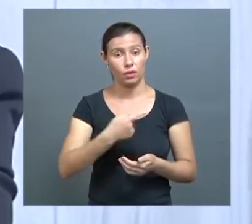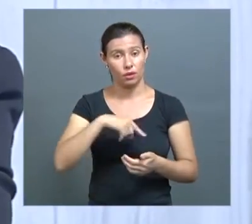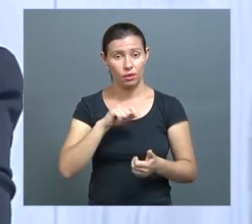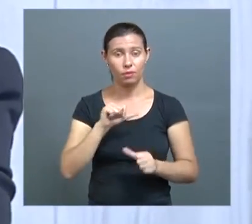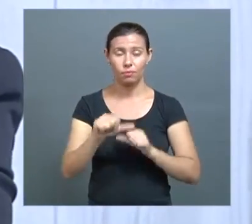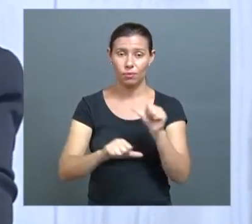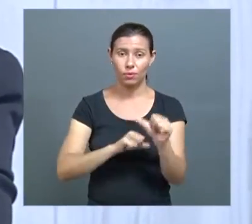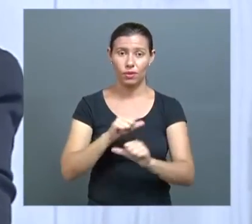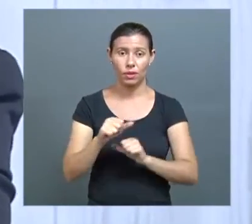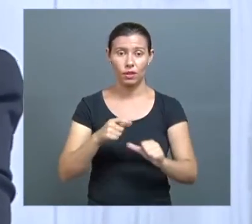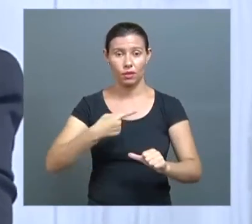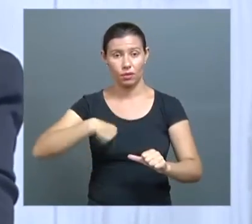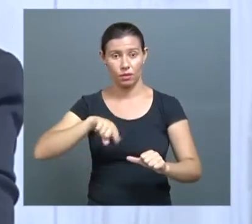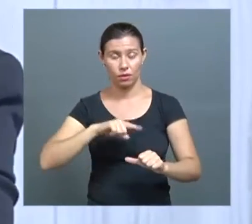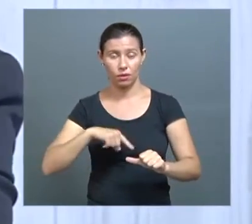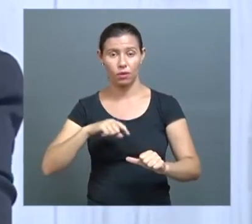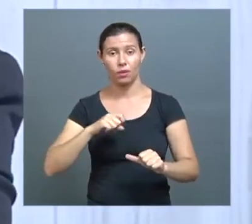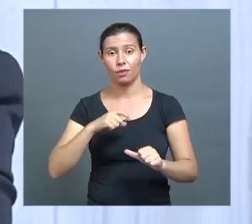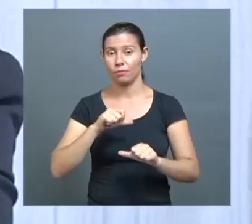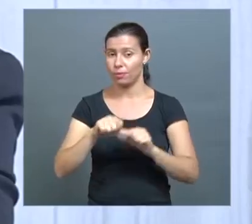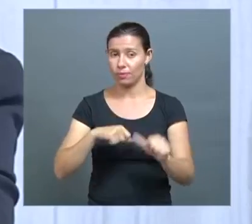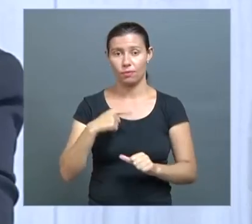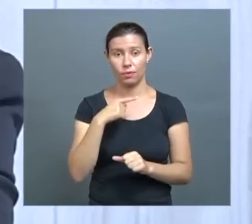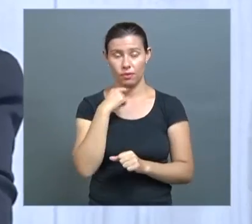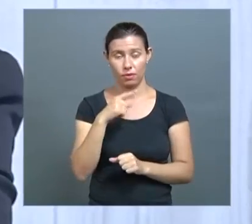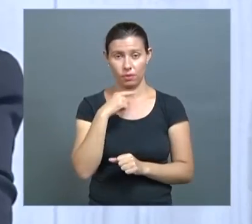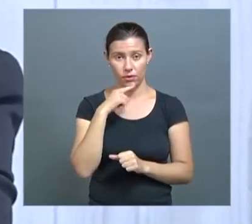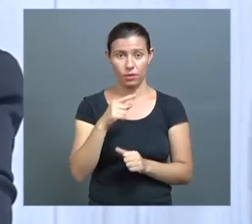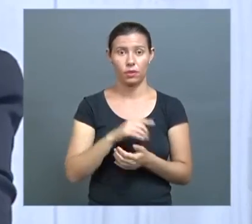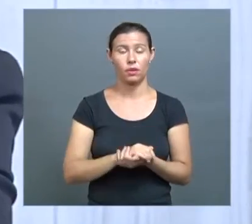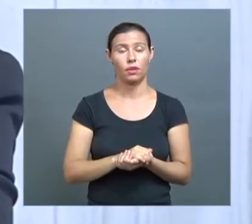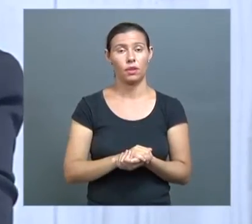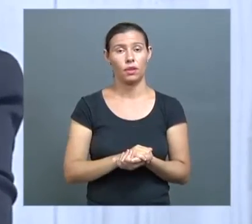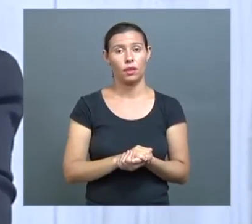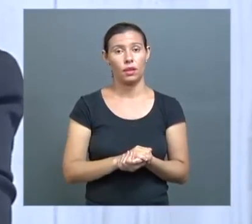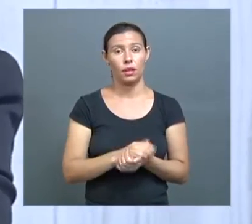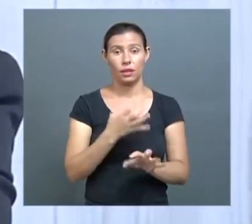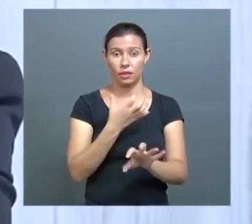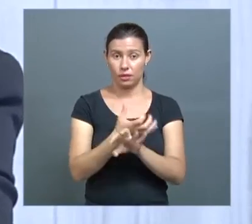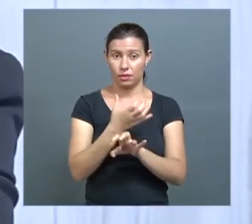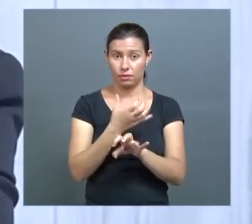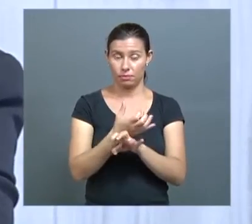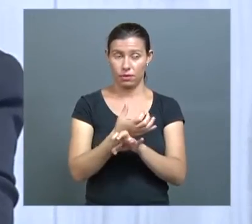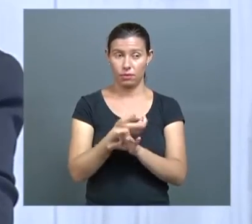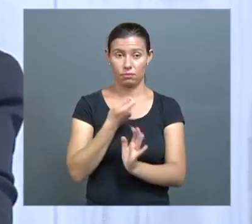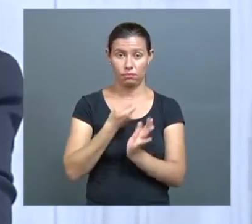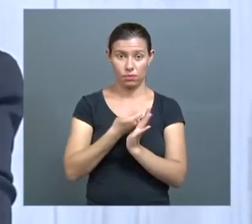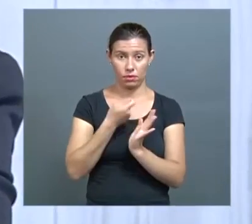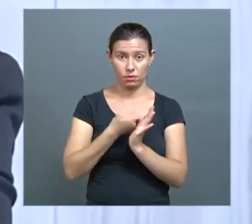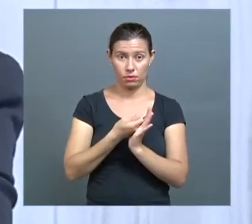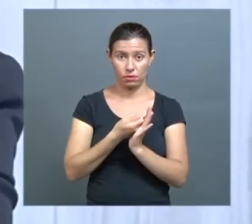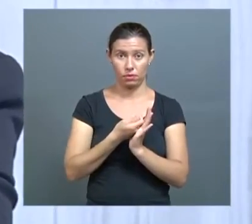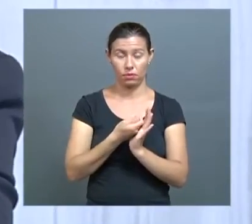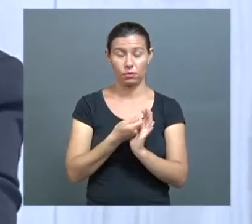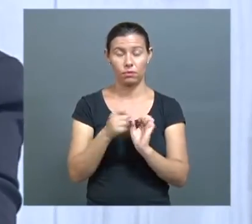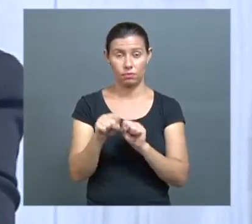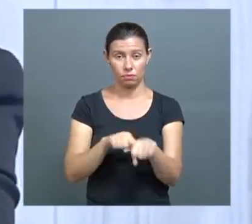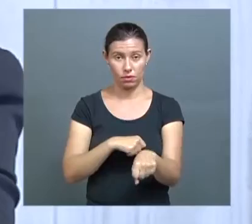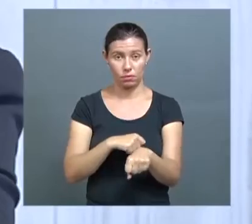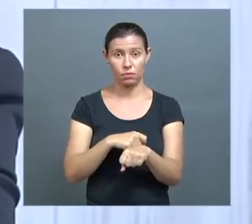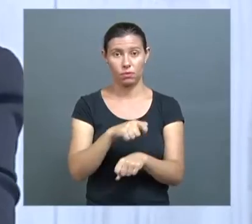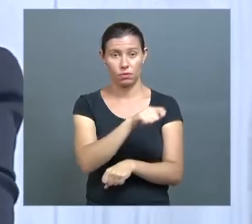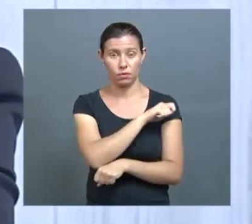teremos de seguir com essas, com as atividades, as disciplinas que são obrigatórias, sim, mas